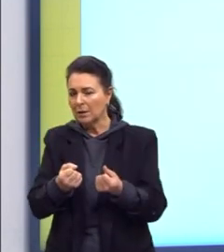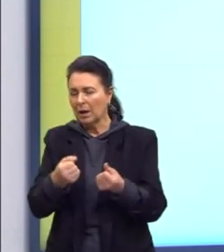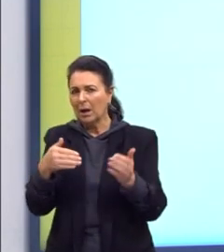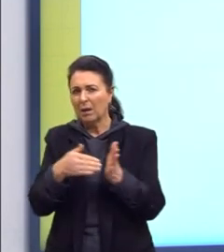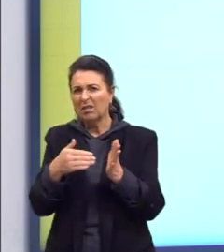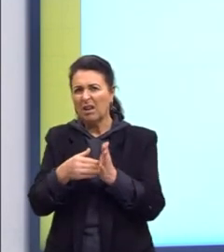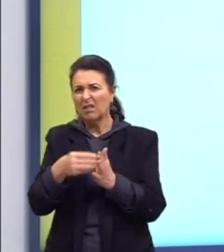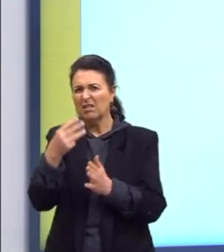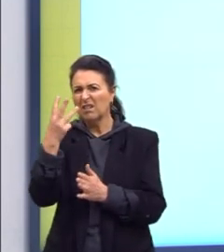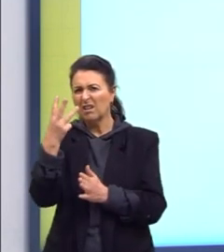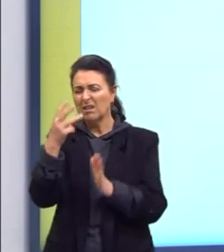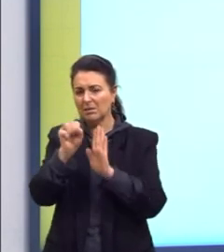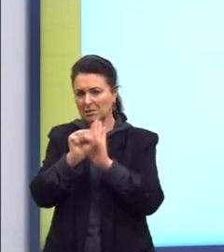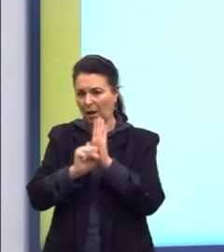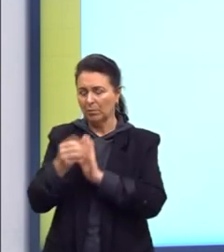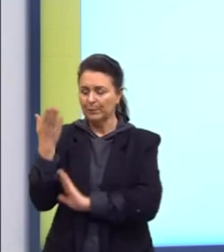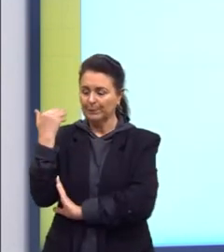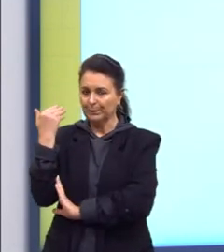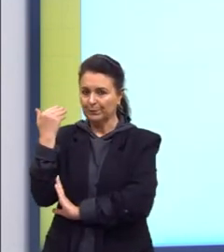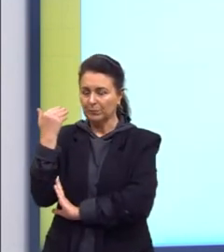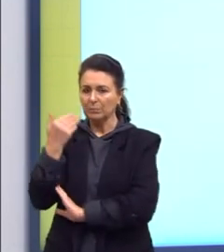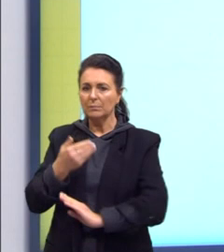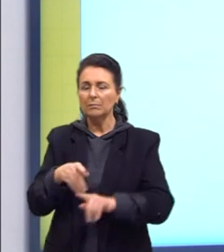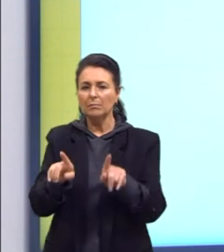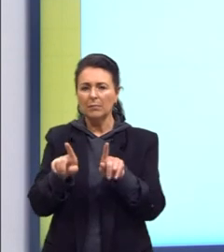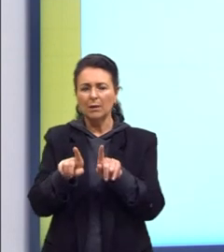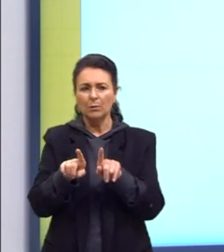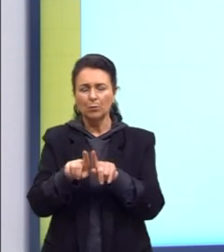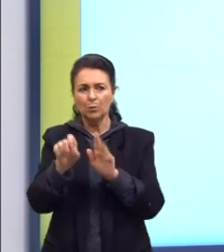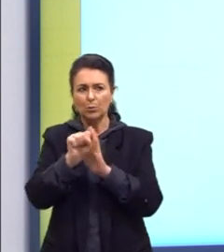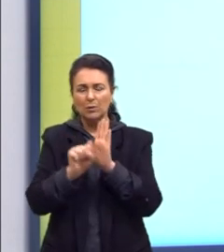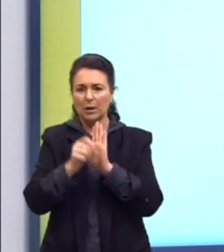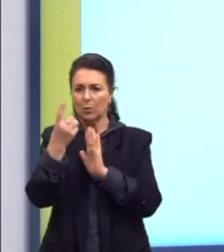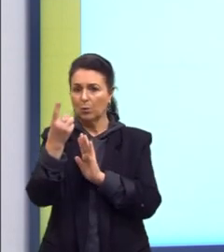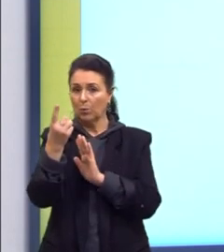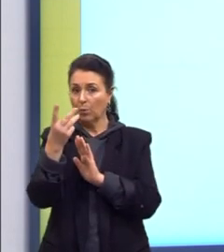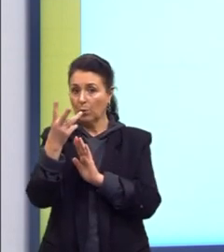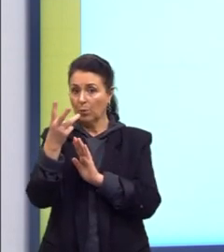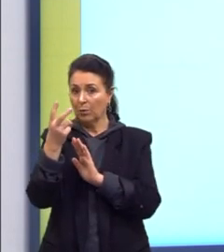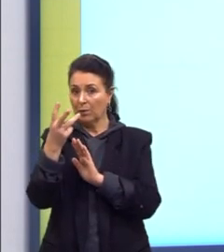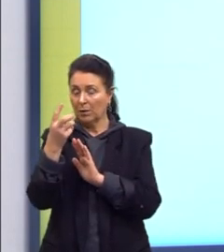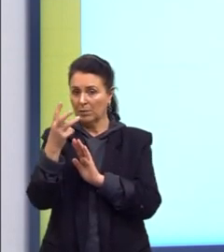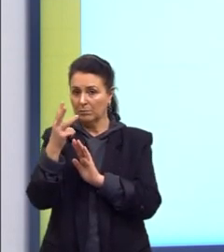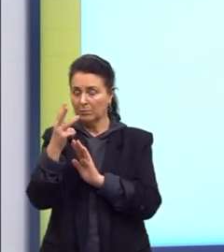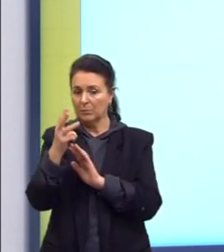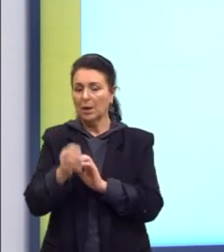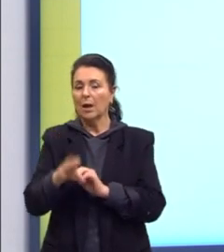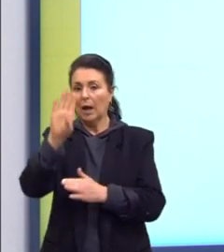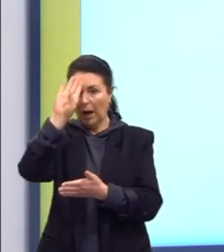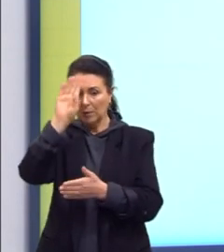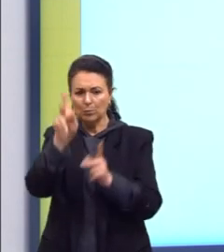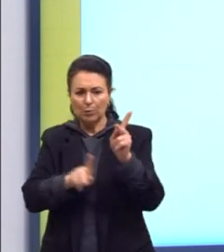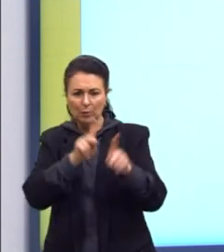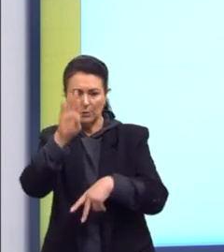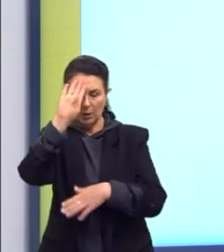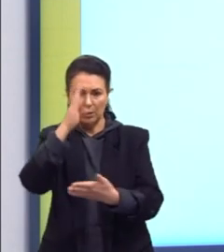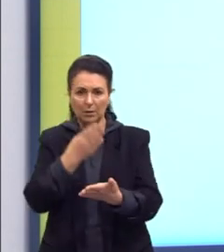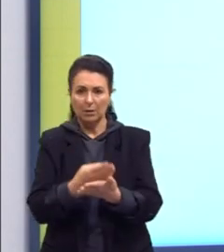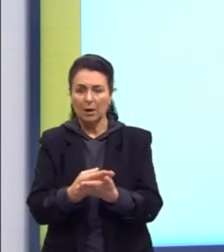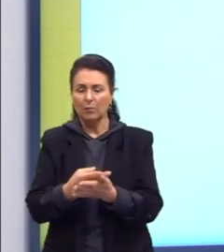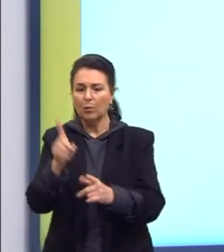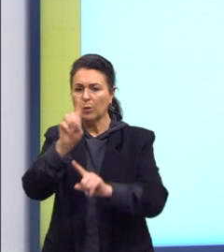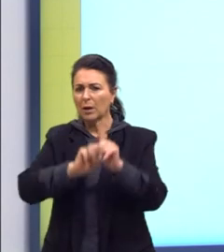três séculos atrás. Ainda no século XIII, havia a crença popular de que certas árvores